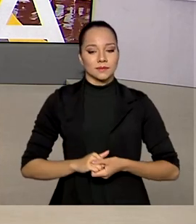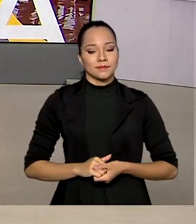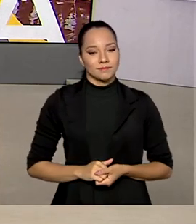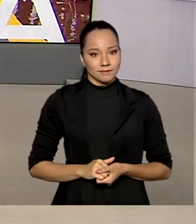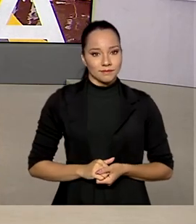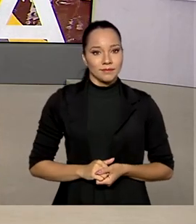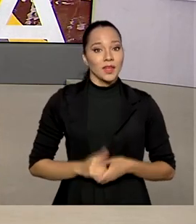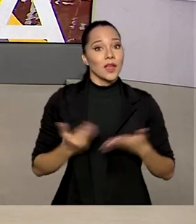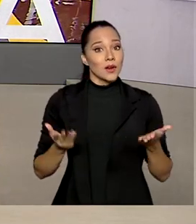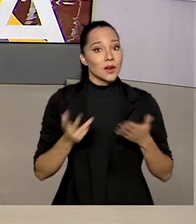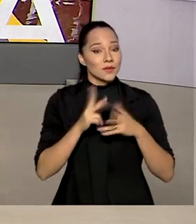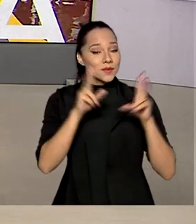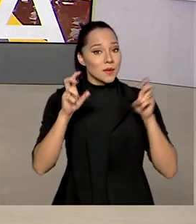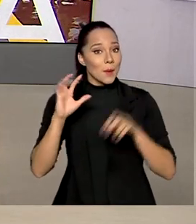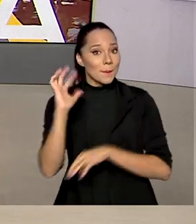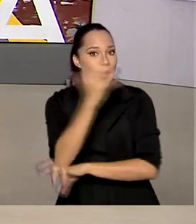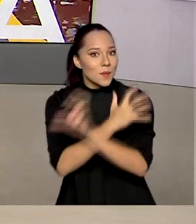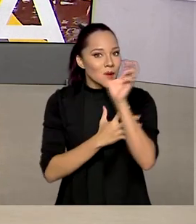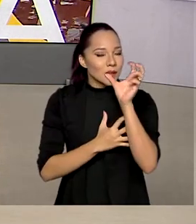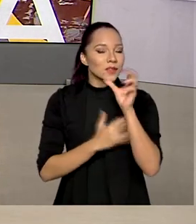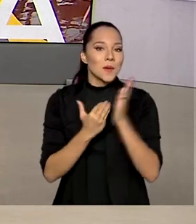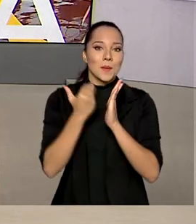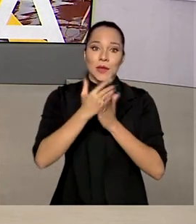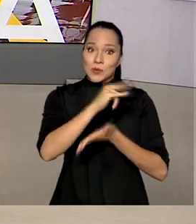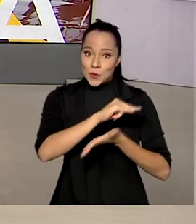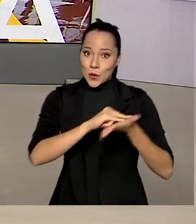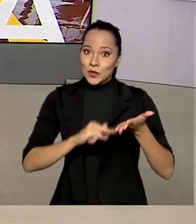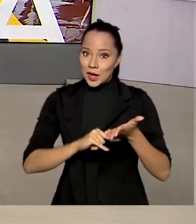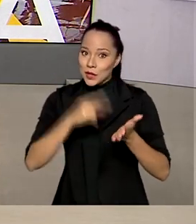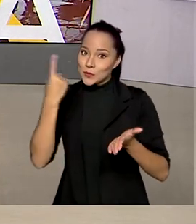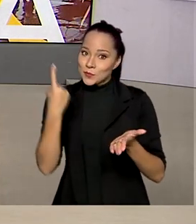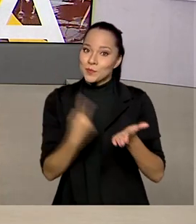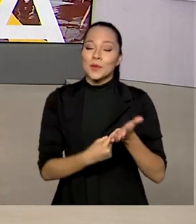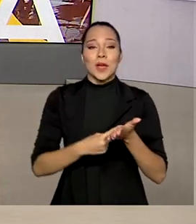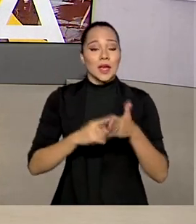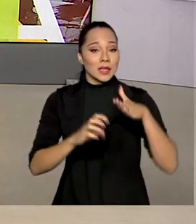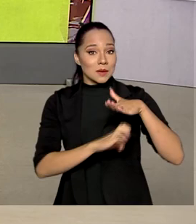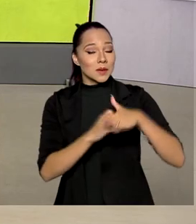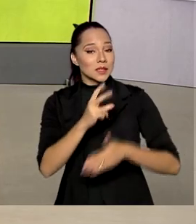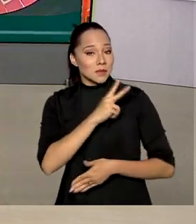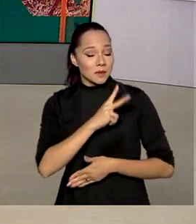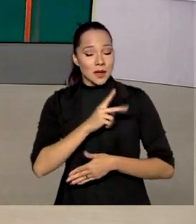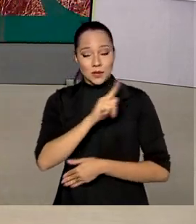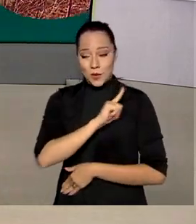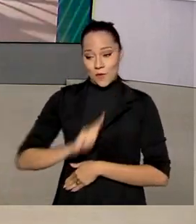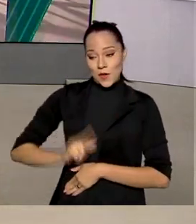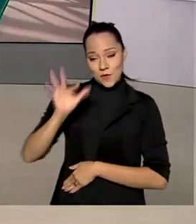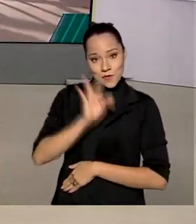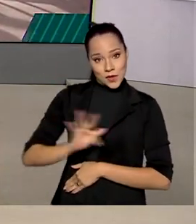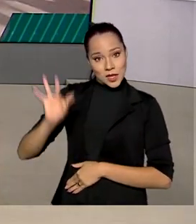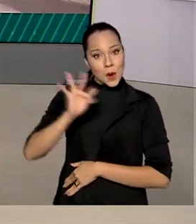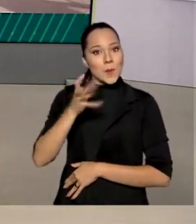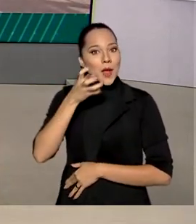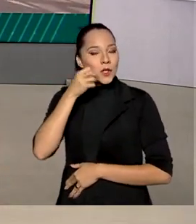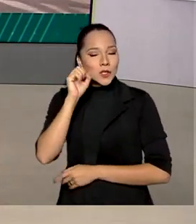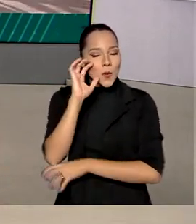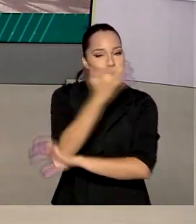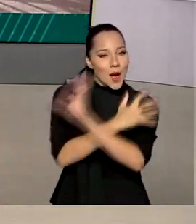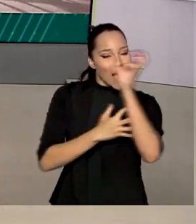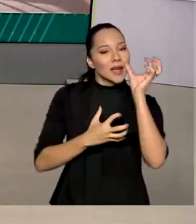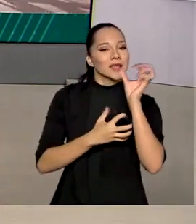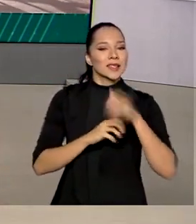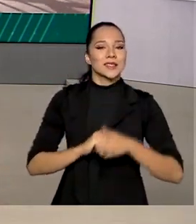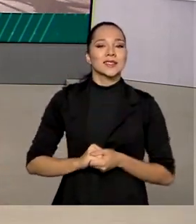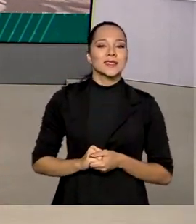Vamos falar de meio ambiente? Mais um contrato foi fechado entre a iniciativa privada e o governo federal para a adoção de um parque